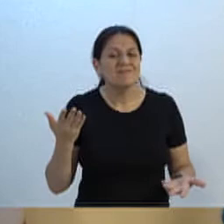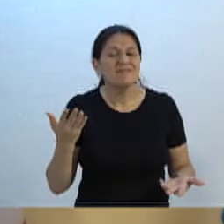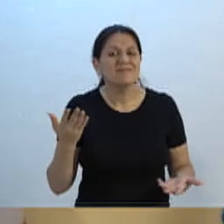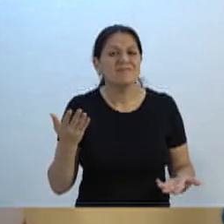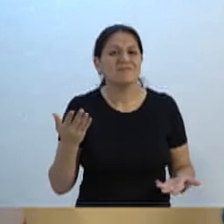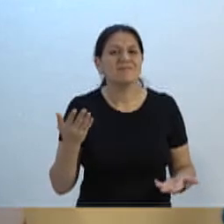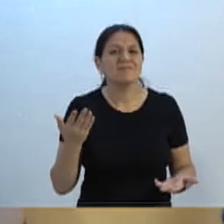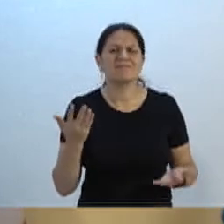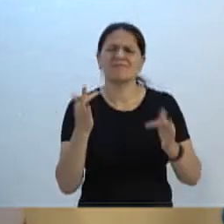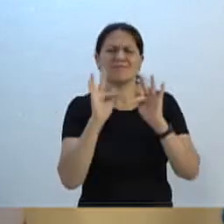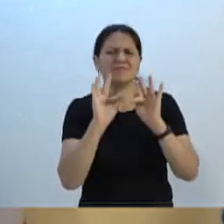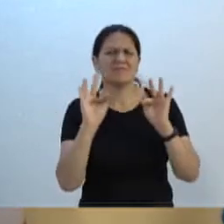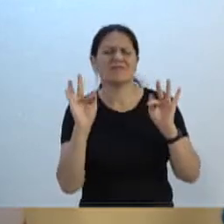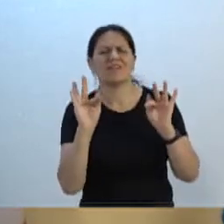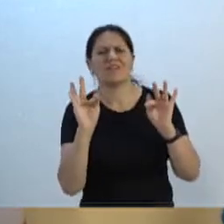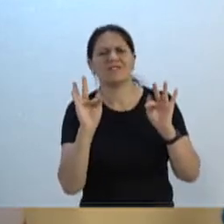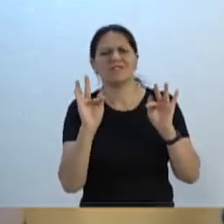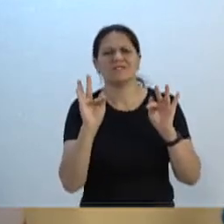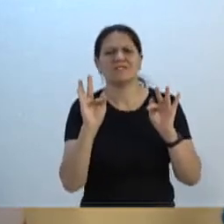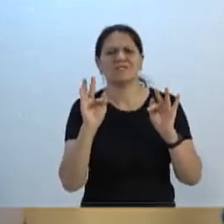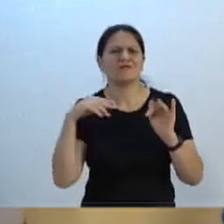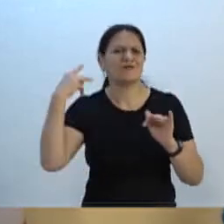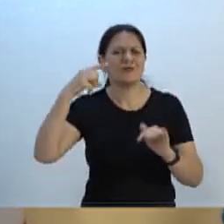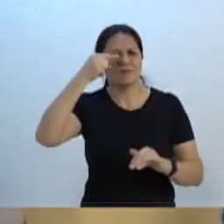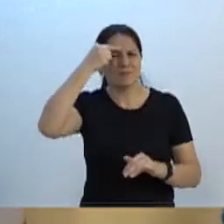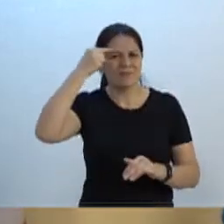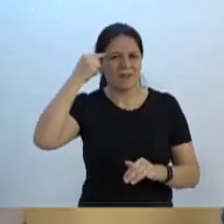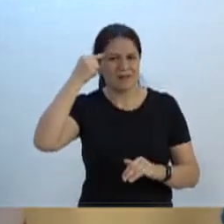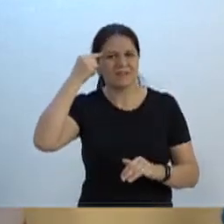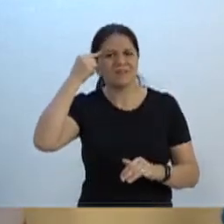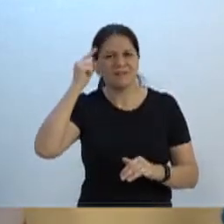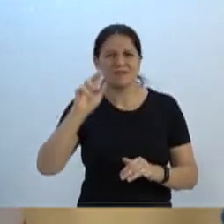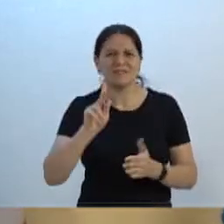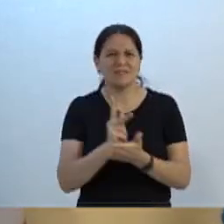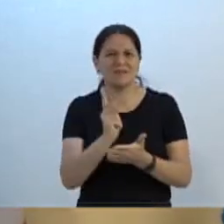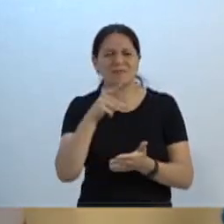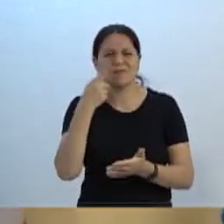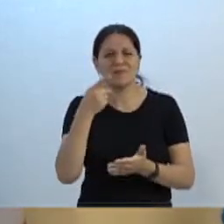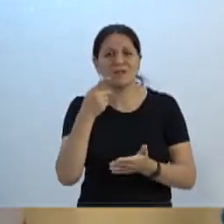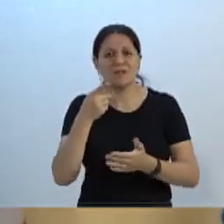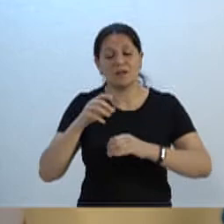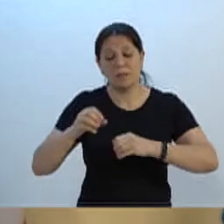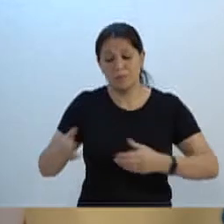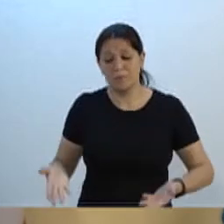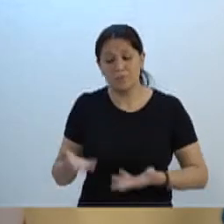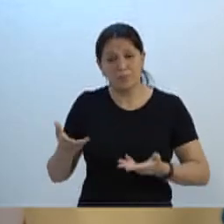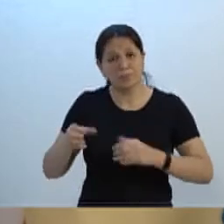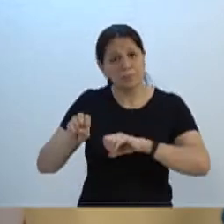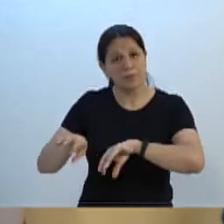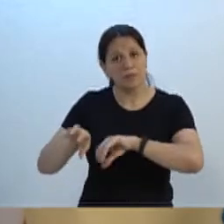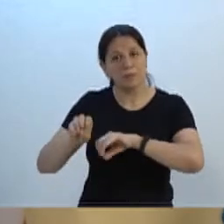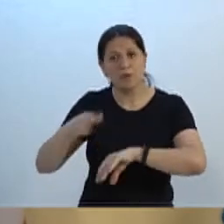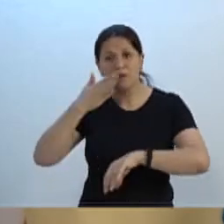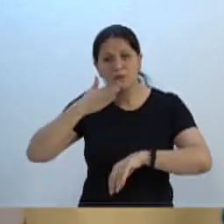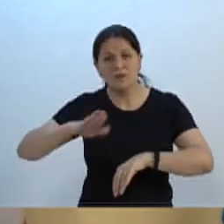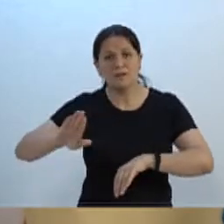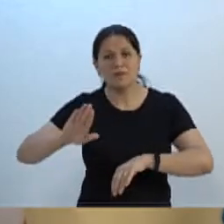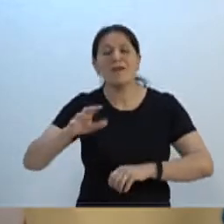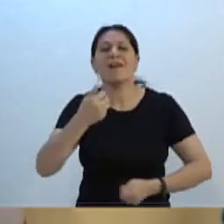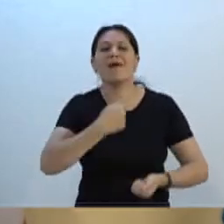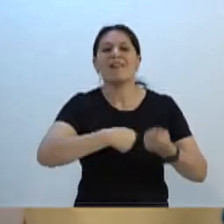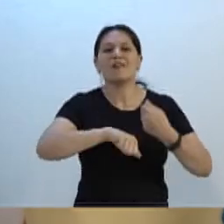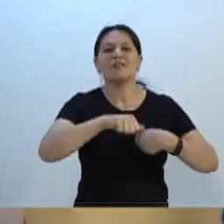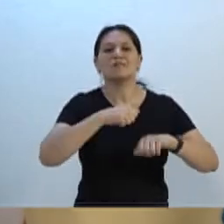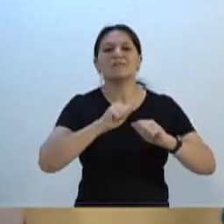Parafraseando o vereador Marcos da Rosa, investir na educação de crianças é economizar na